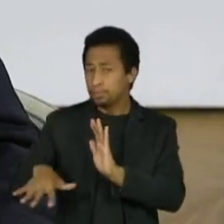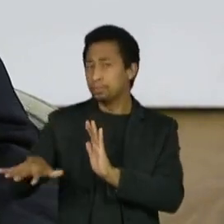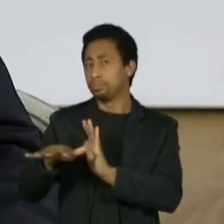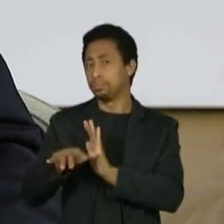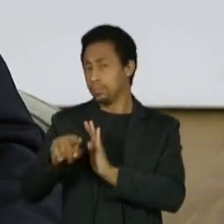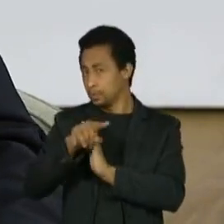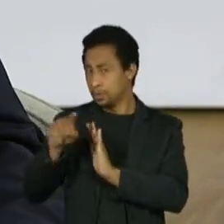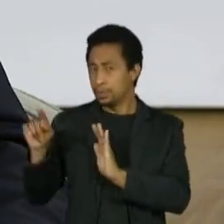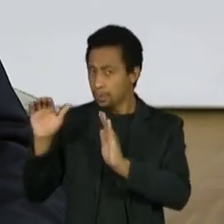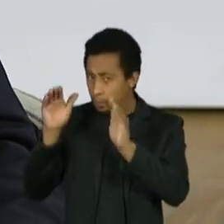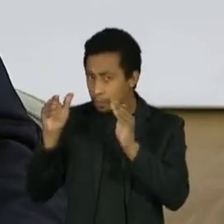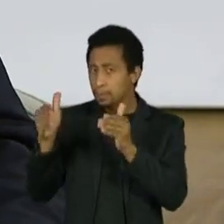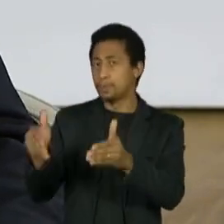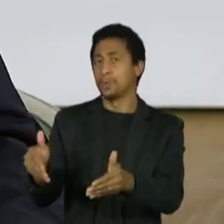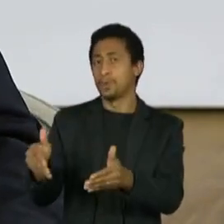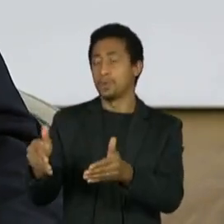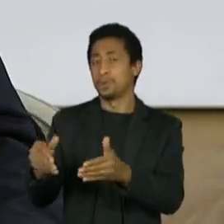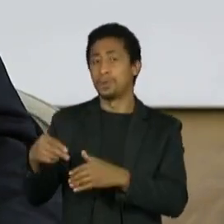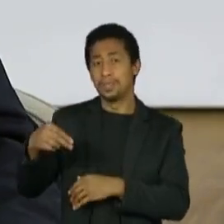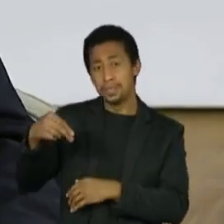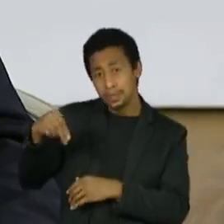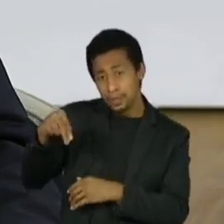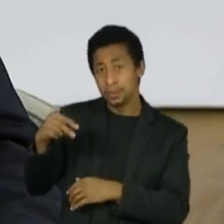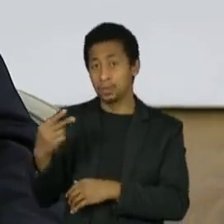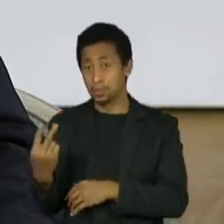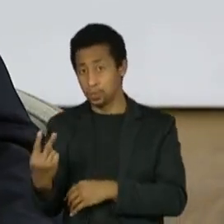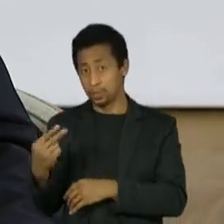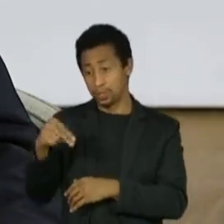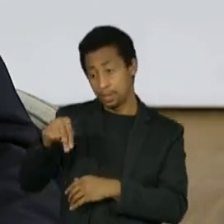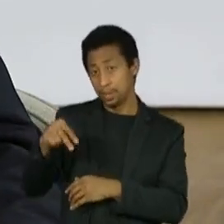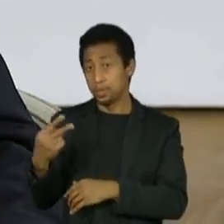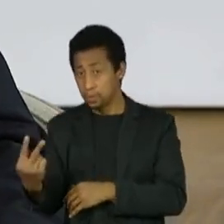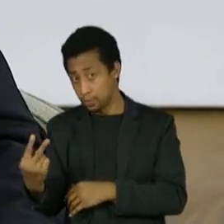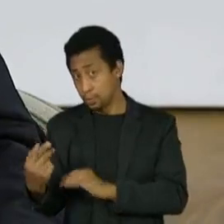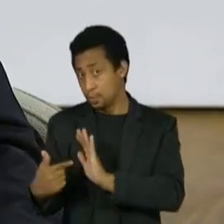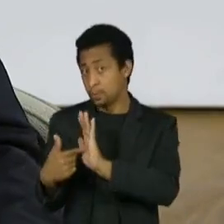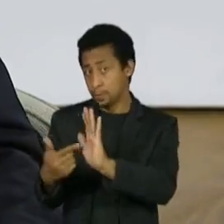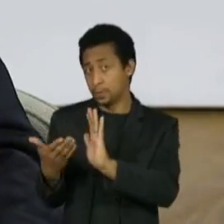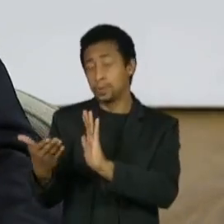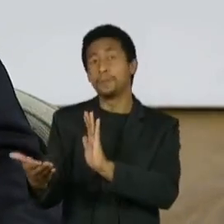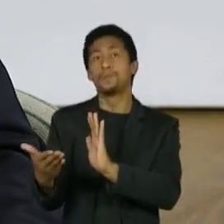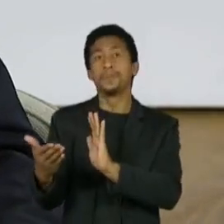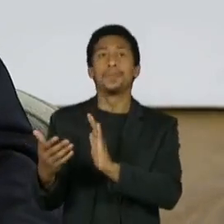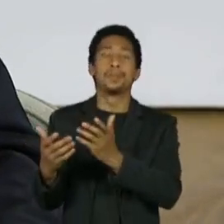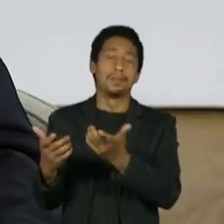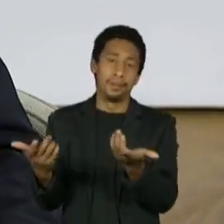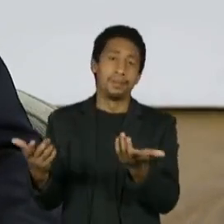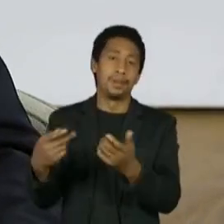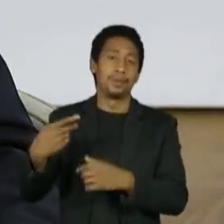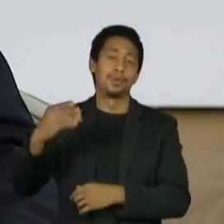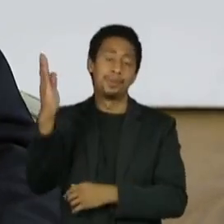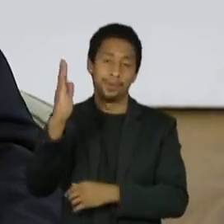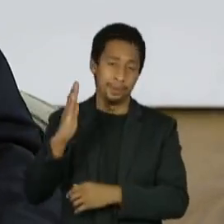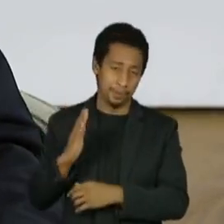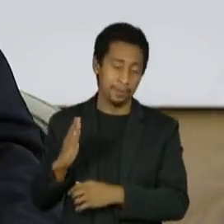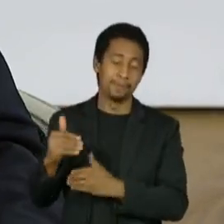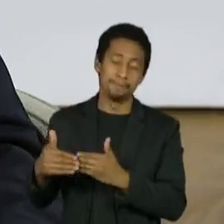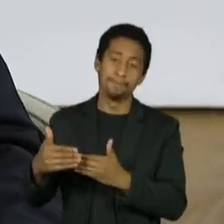mais comercialmente a partir de 2035, mais ou menos. É uma realidade e o Brasil vai ser, de novo,